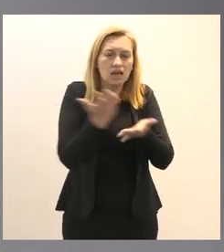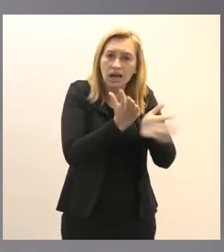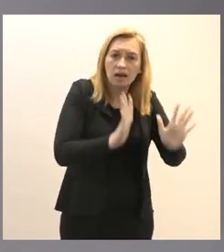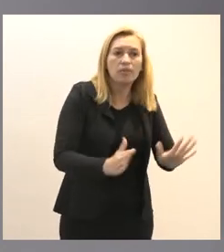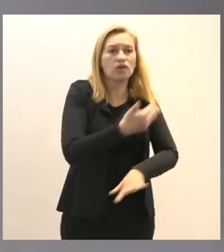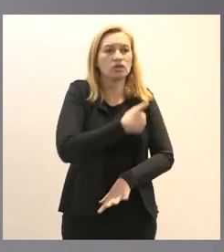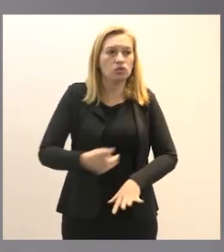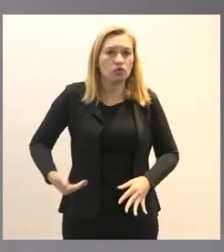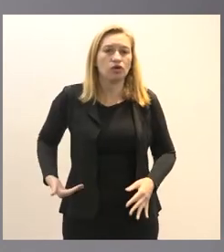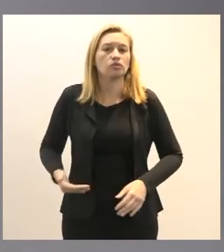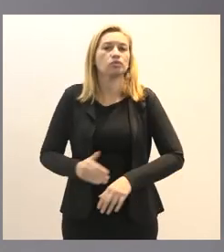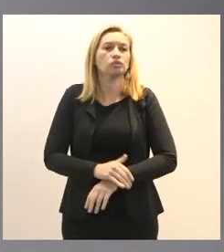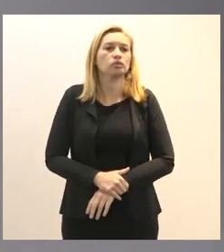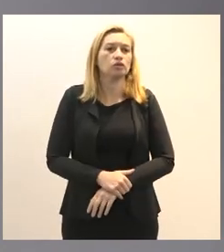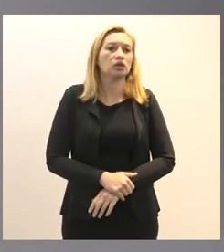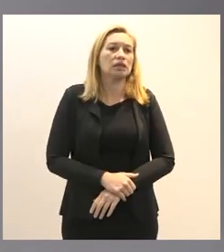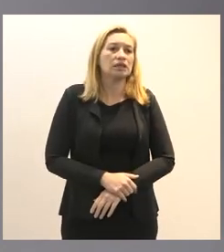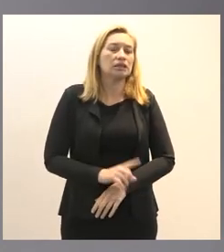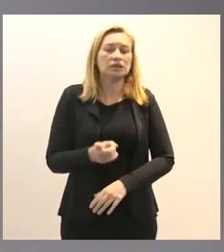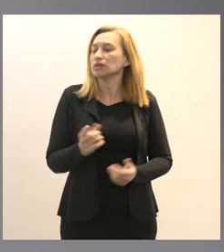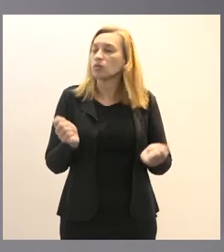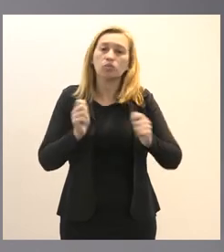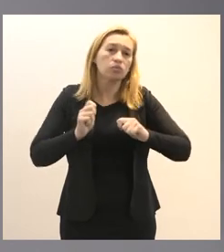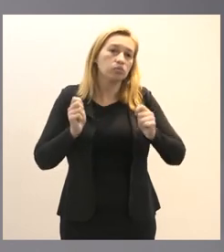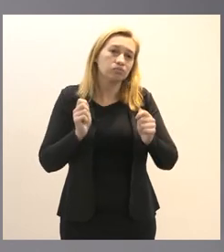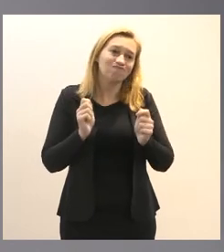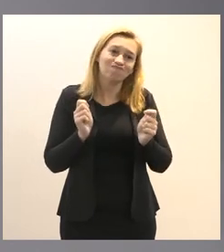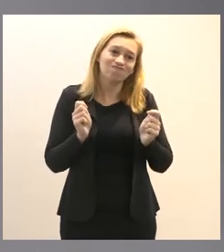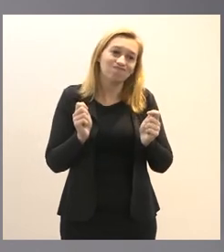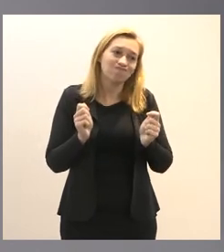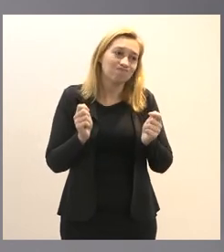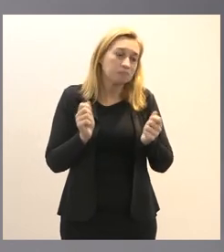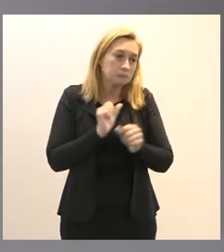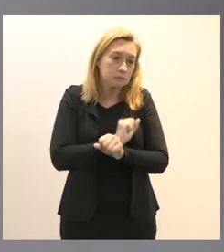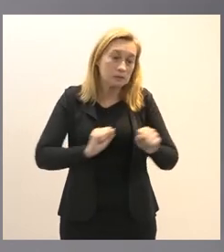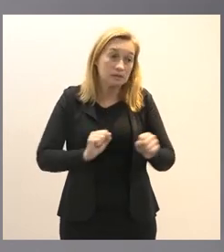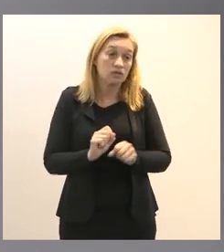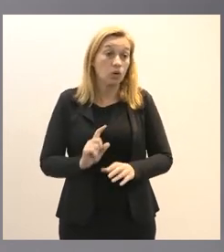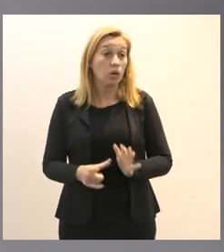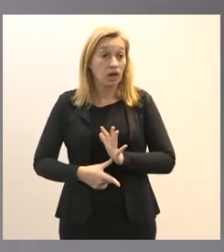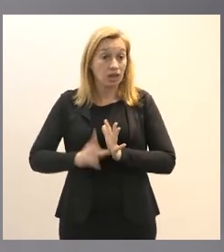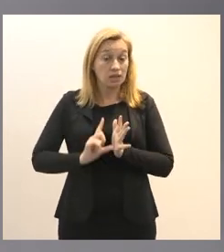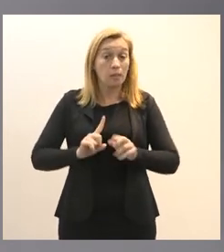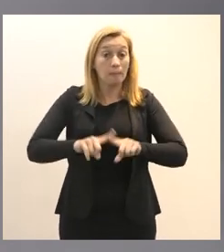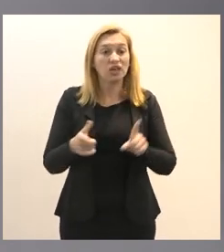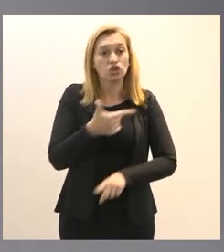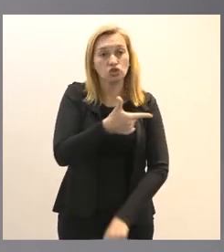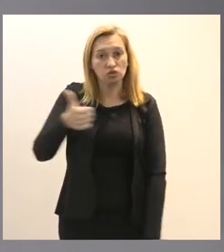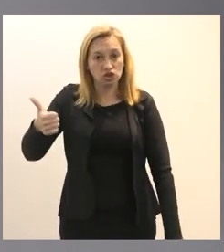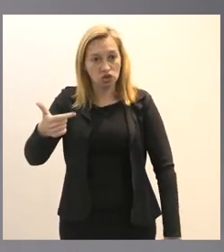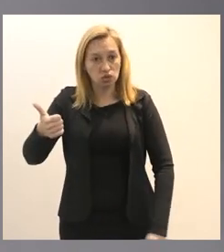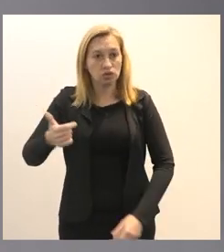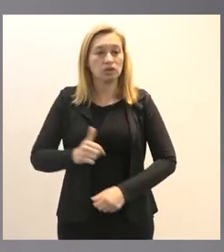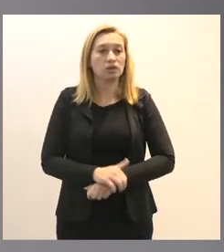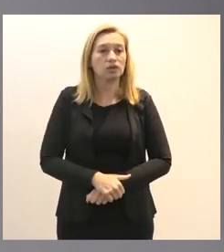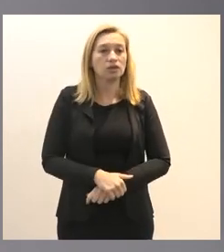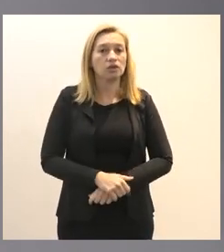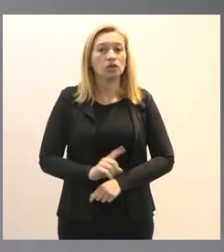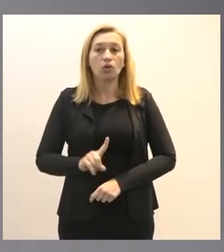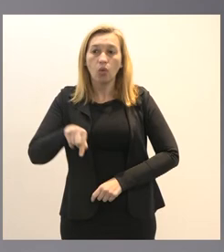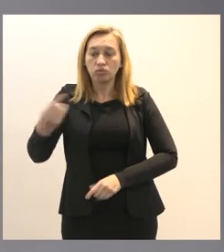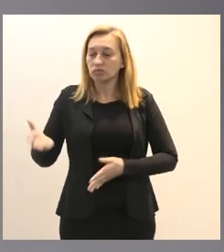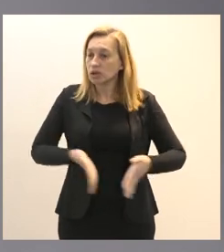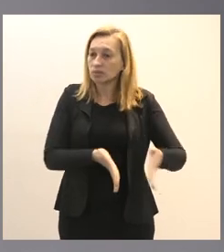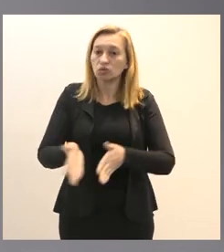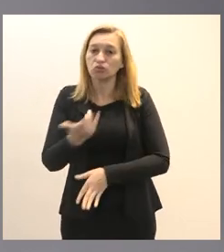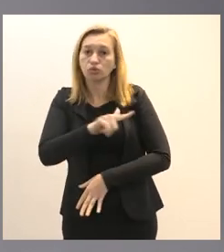governo se não for possível antes mas pelo menos em 2022 não há outro caminho